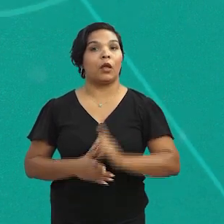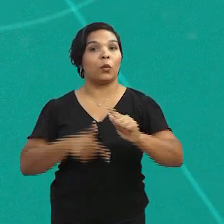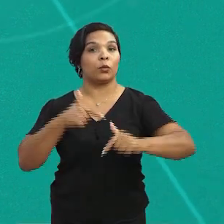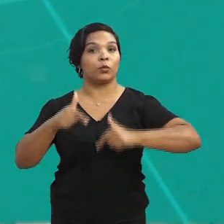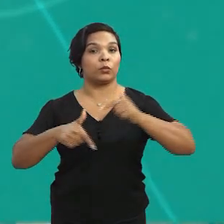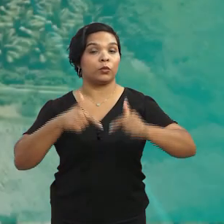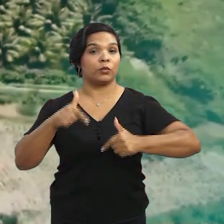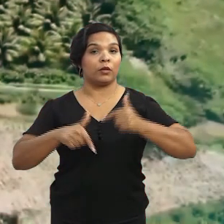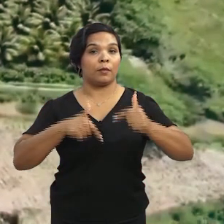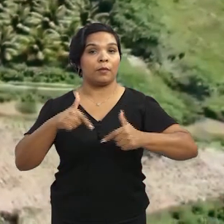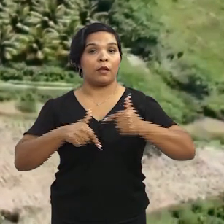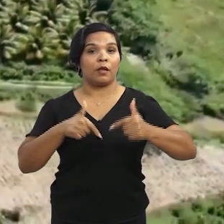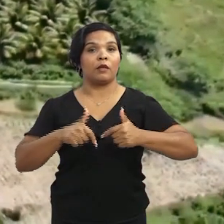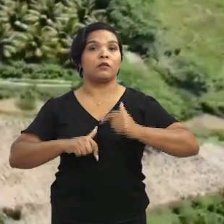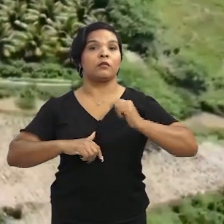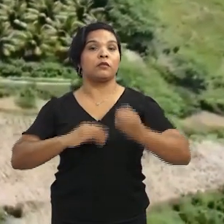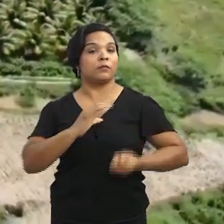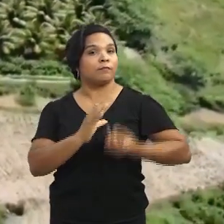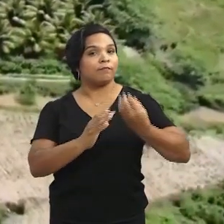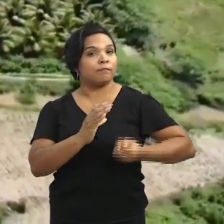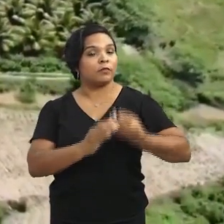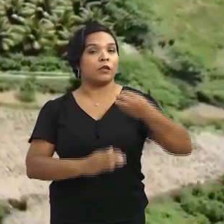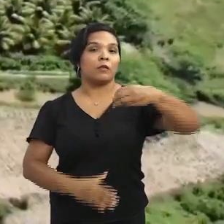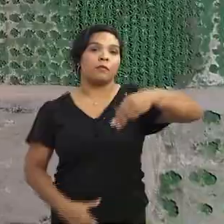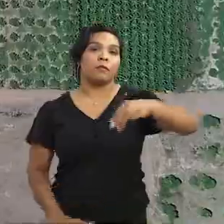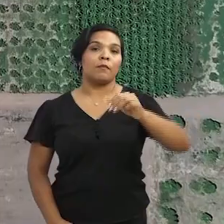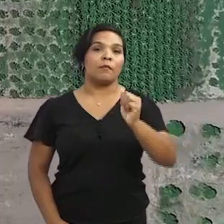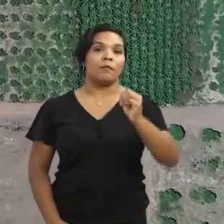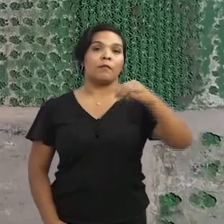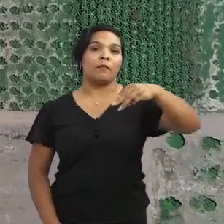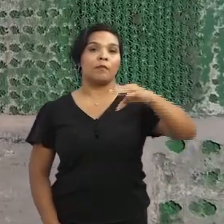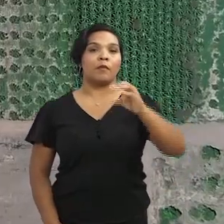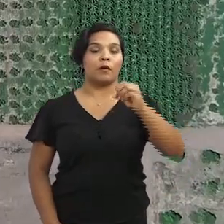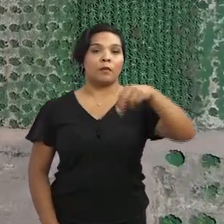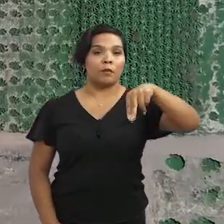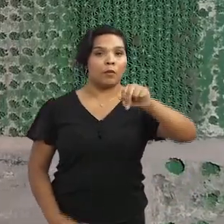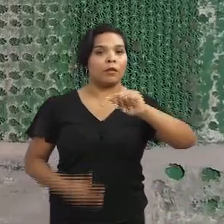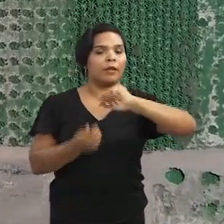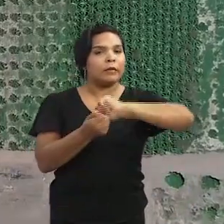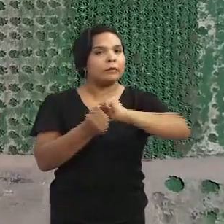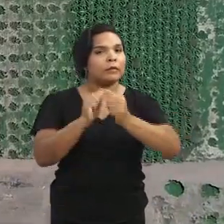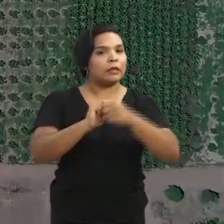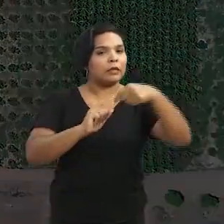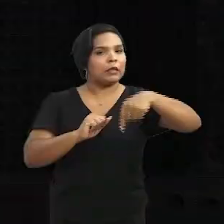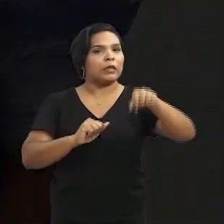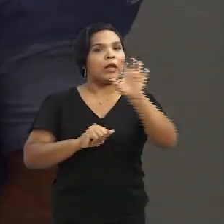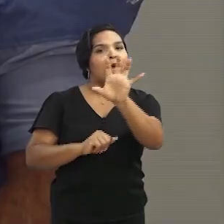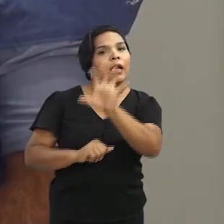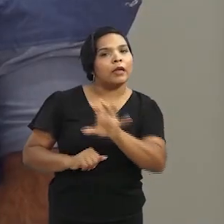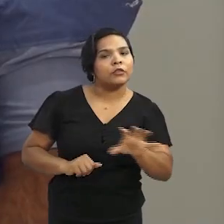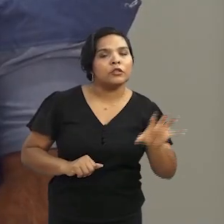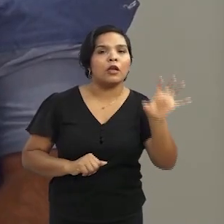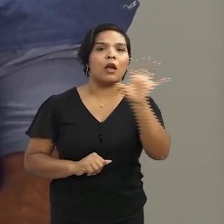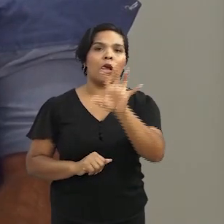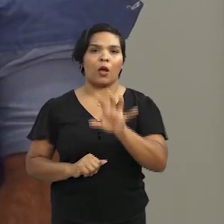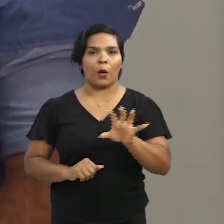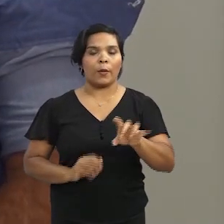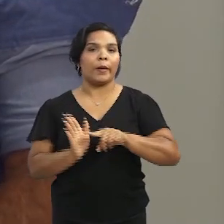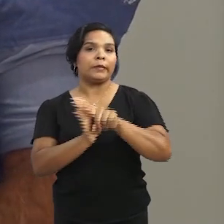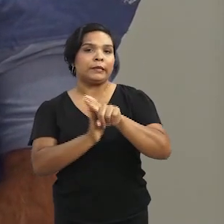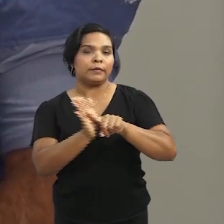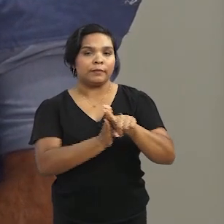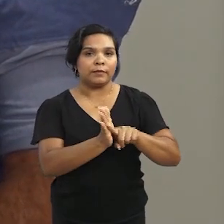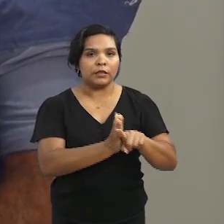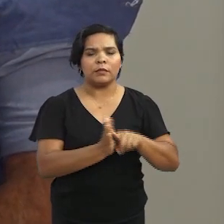O trabalho com o desenvolvimento de cultivares de mamona, adapta a nossa região, onde a gente está